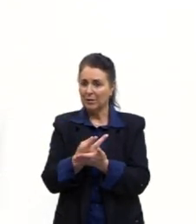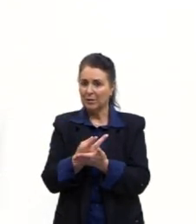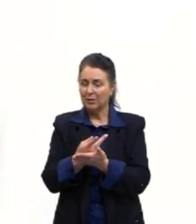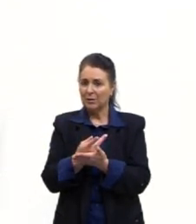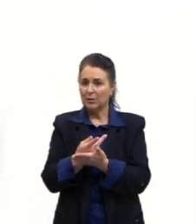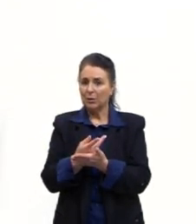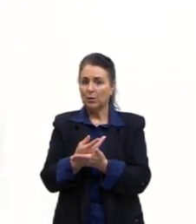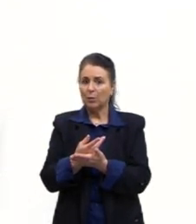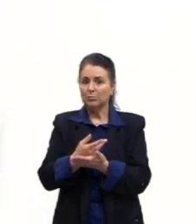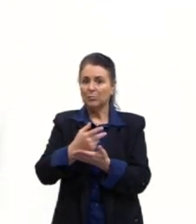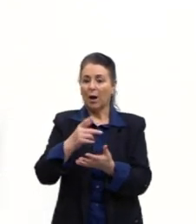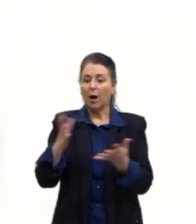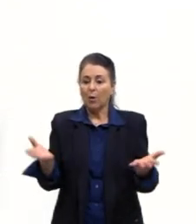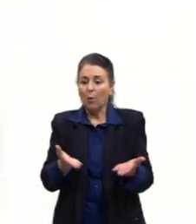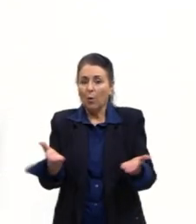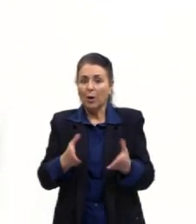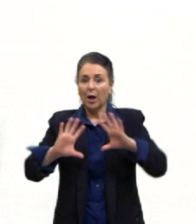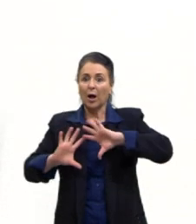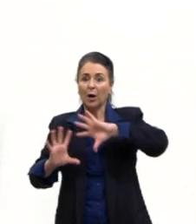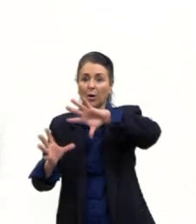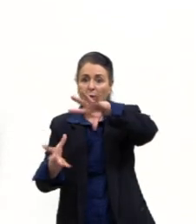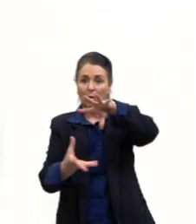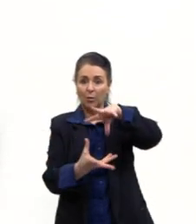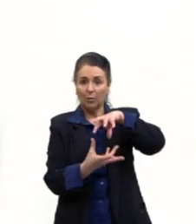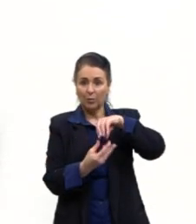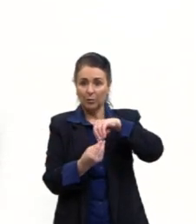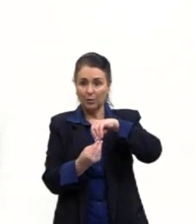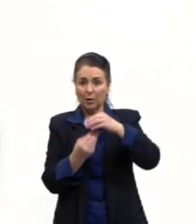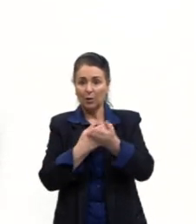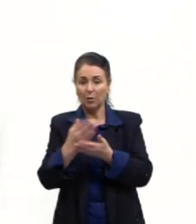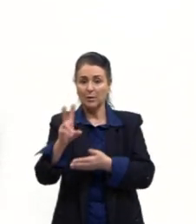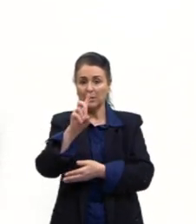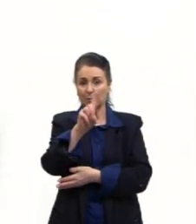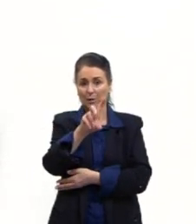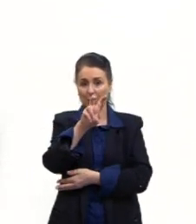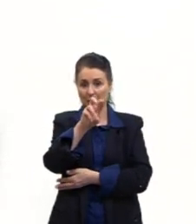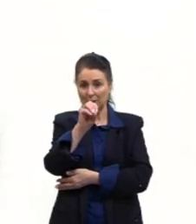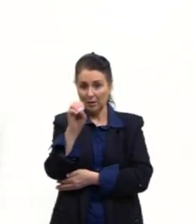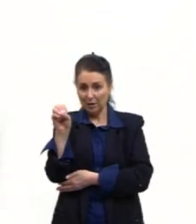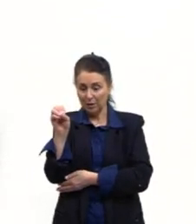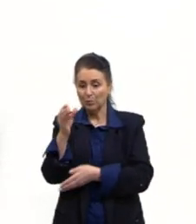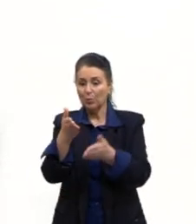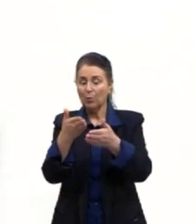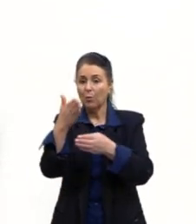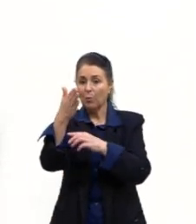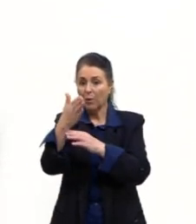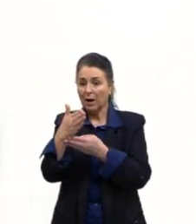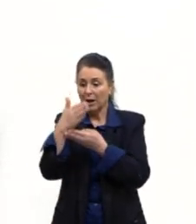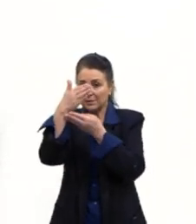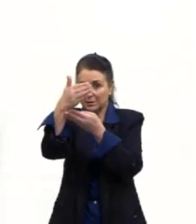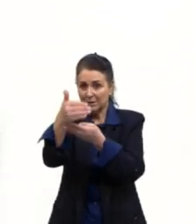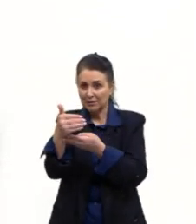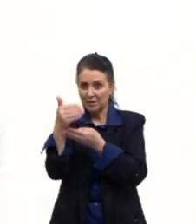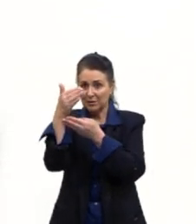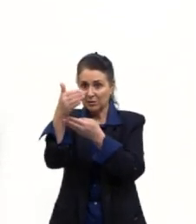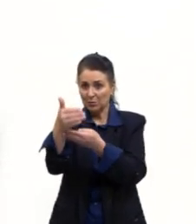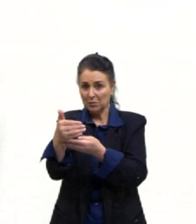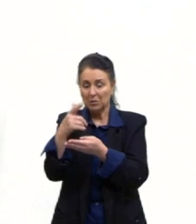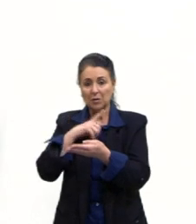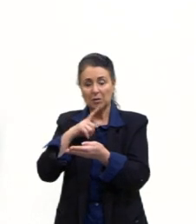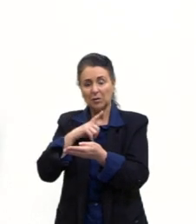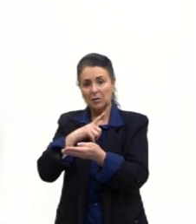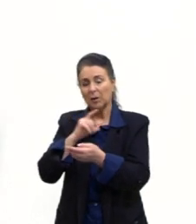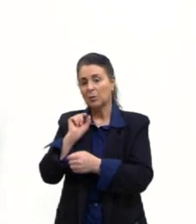O mundo globalizado, a gente viu, começa lá em 1500, nós temos as navegações, e temos esses pontos, né? De